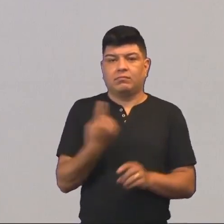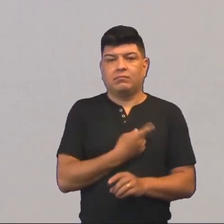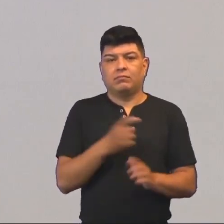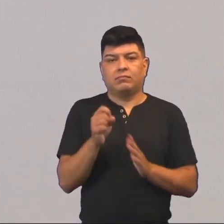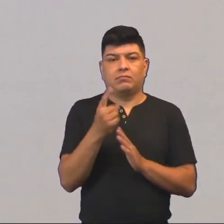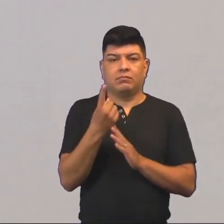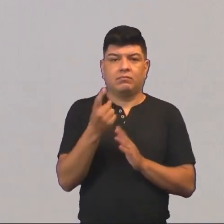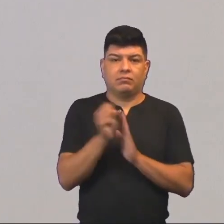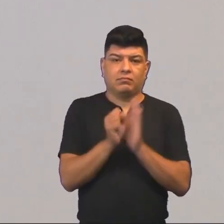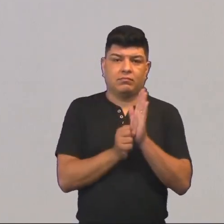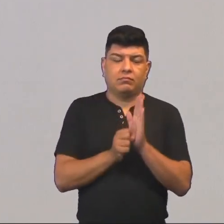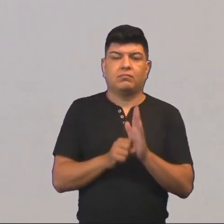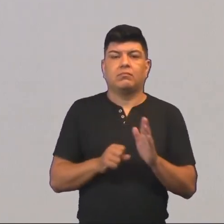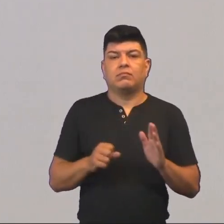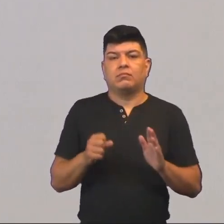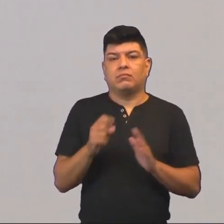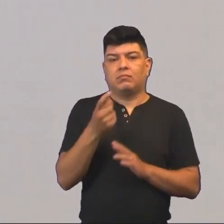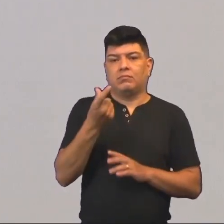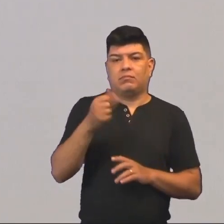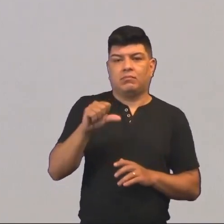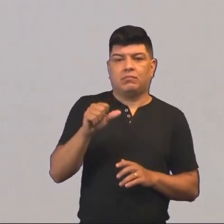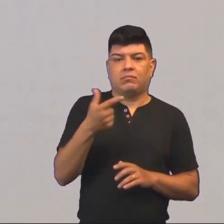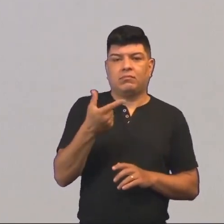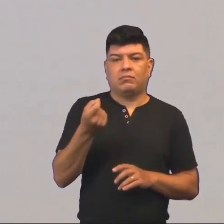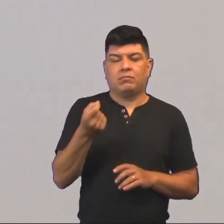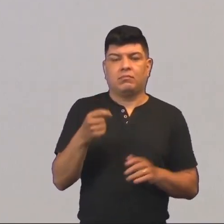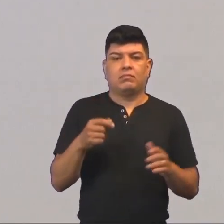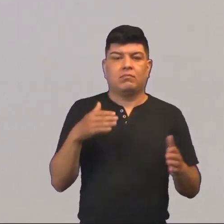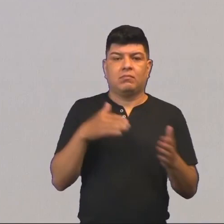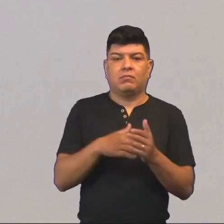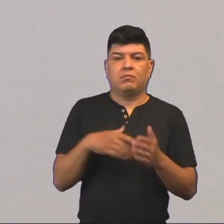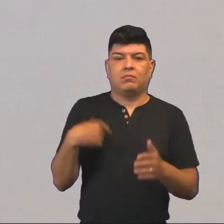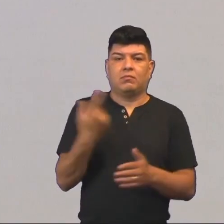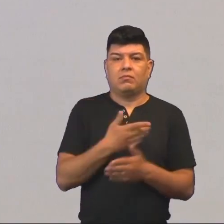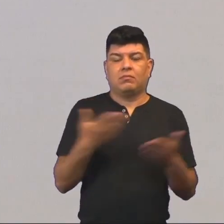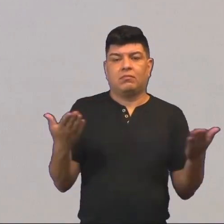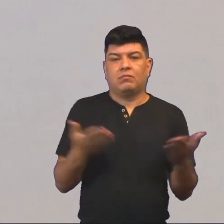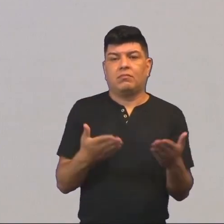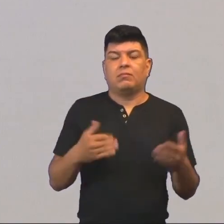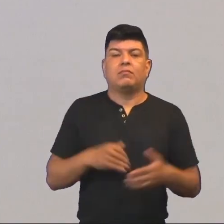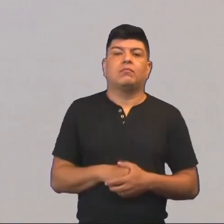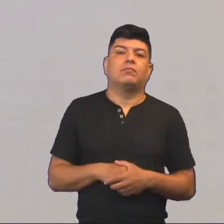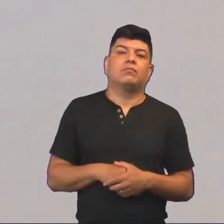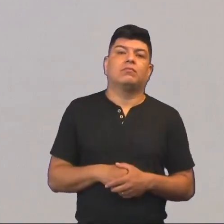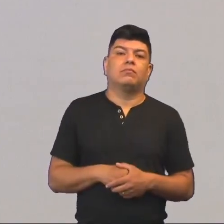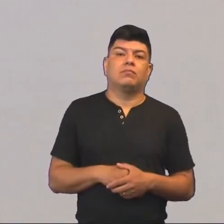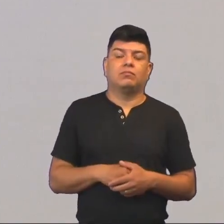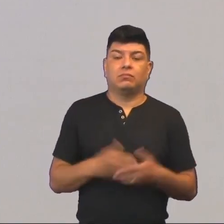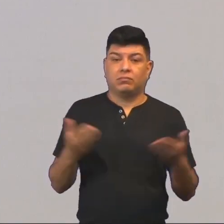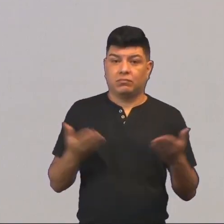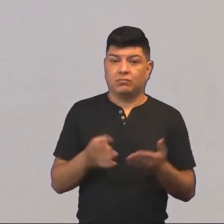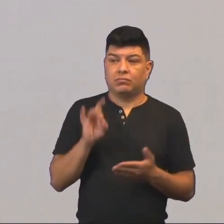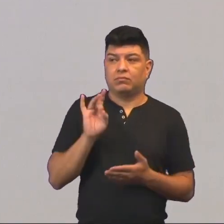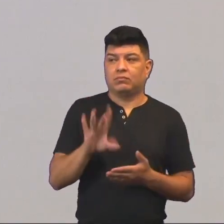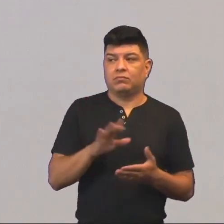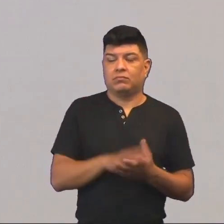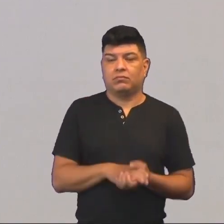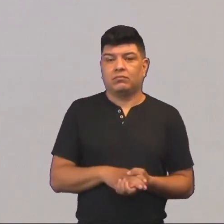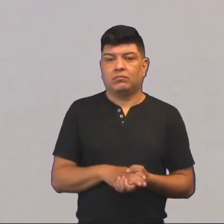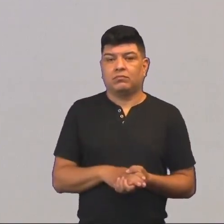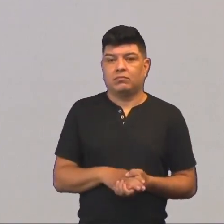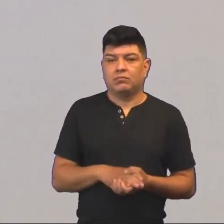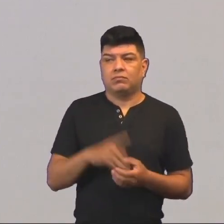nosso século, no século XIX, no século XX e até a nossa atualidade. Por hoje, é só